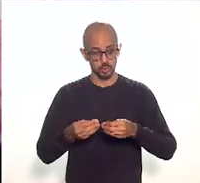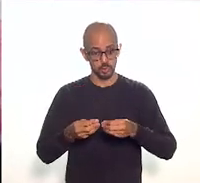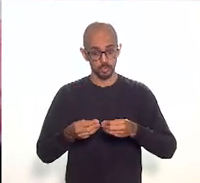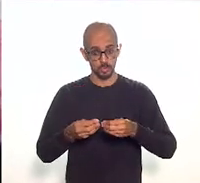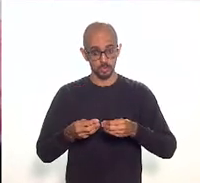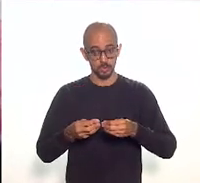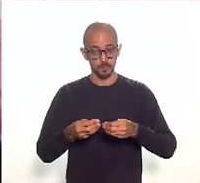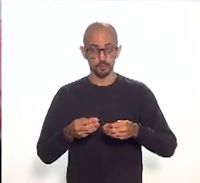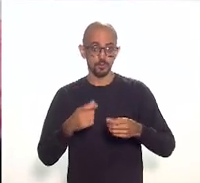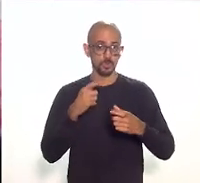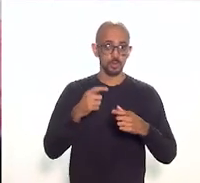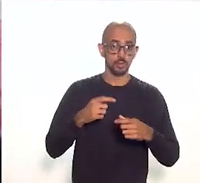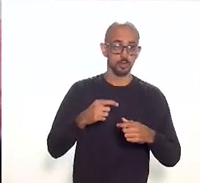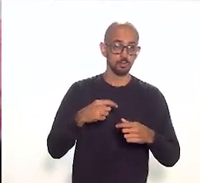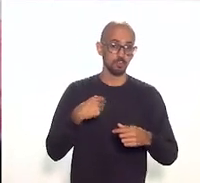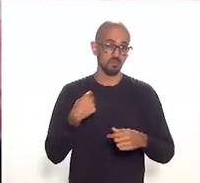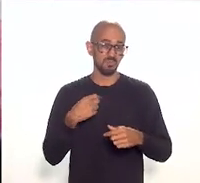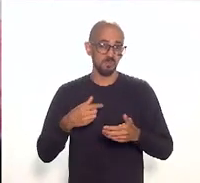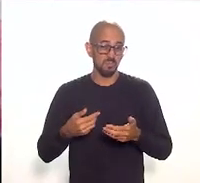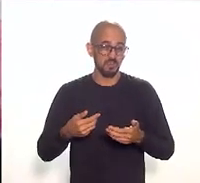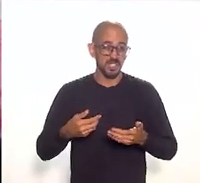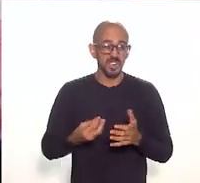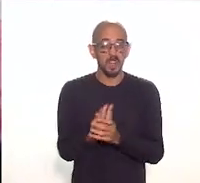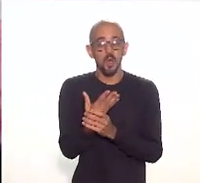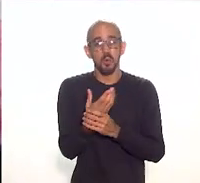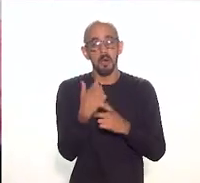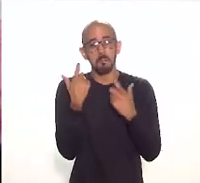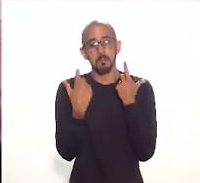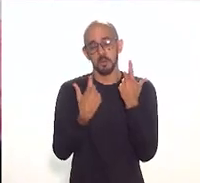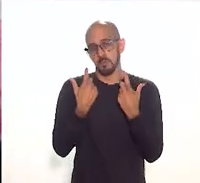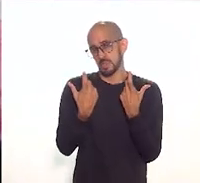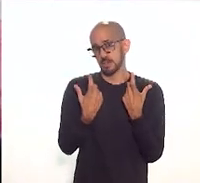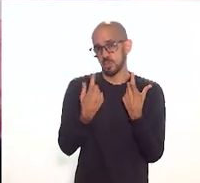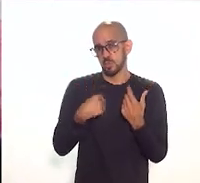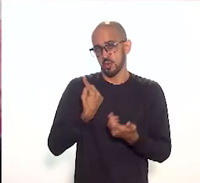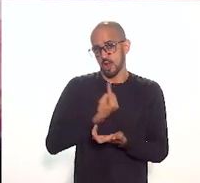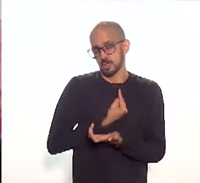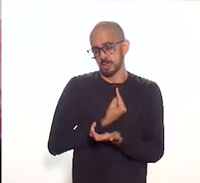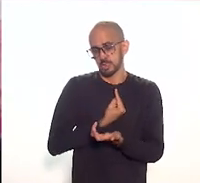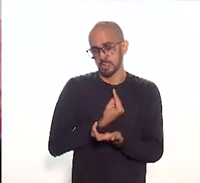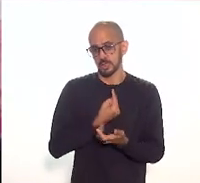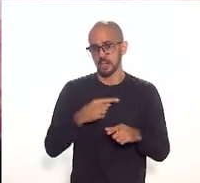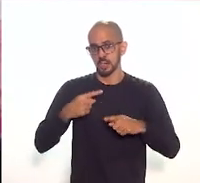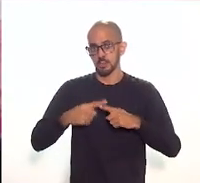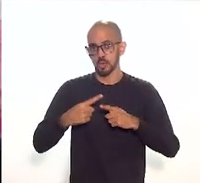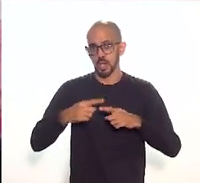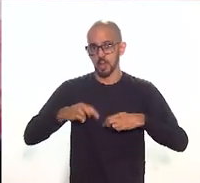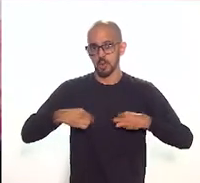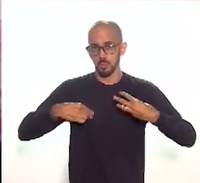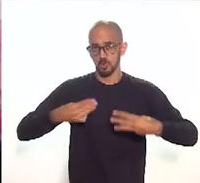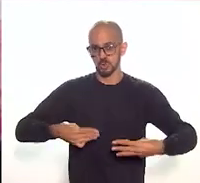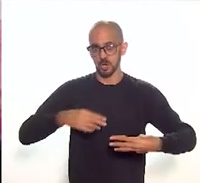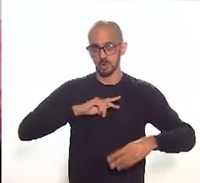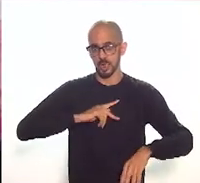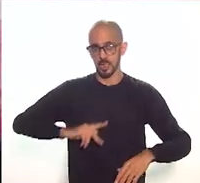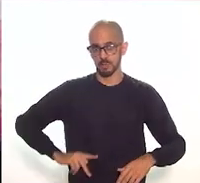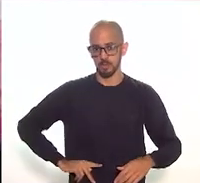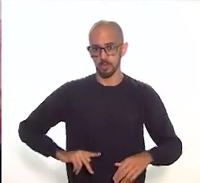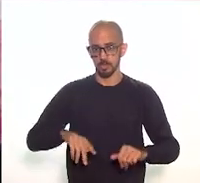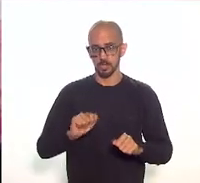jurídicas. Propostas de encaminhamento. 1. O Museu da República, criador do projeto